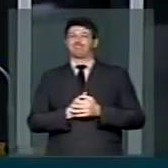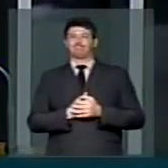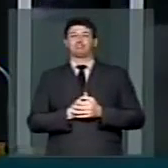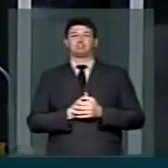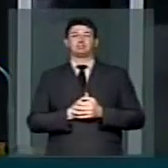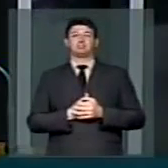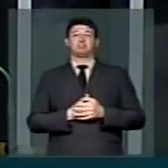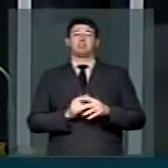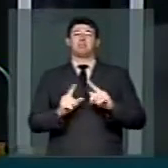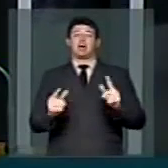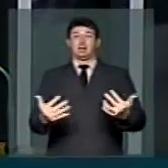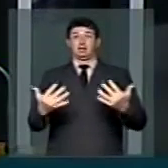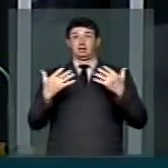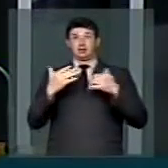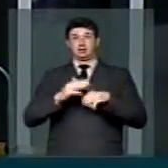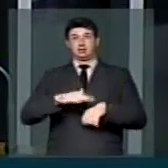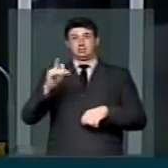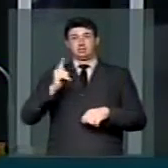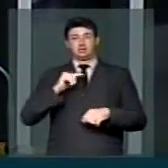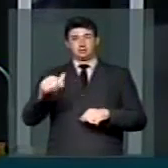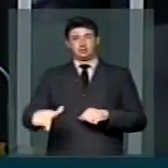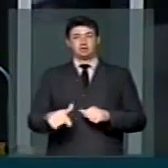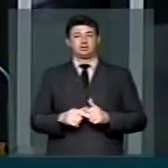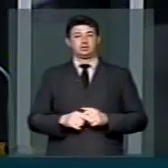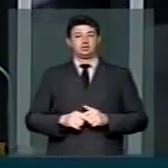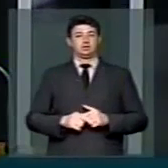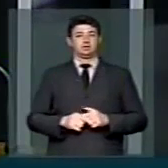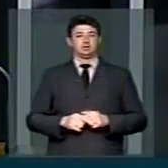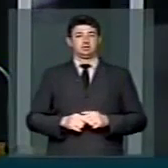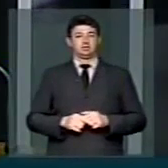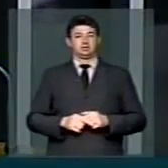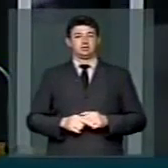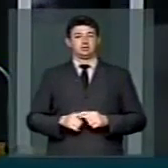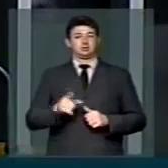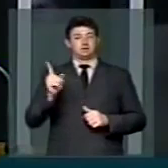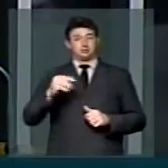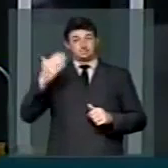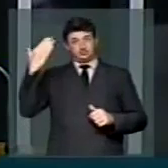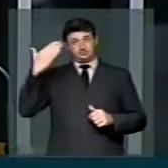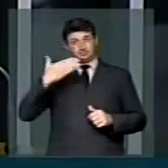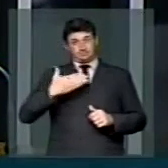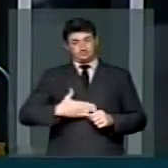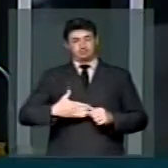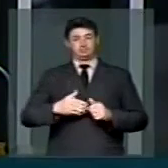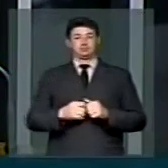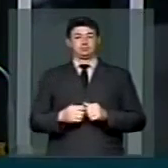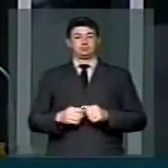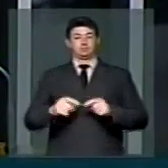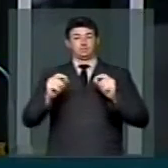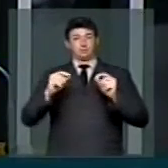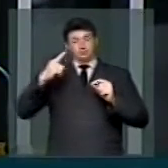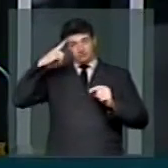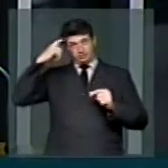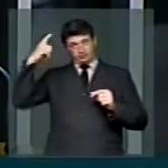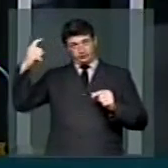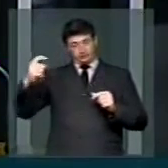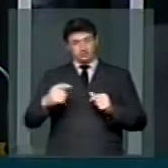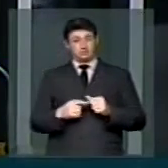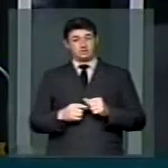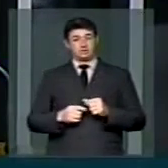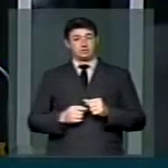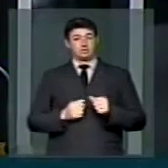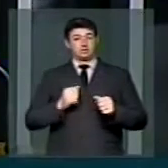O que chama atenção, presidente, nesse estudo, é a constatação de que a criminalidade